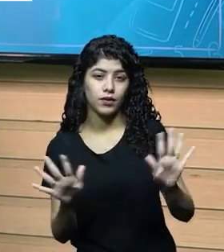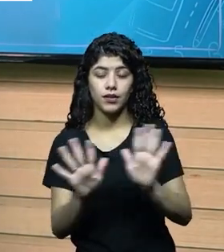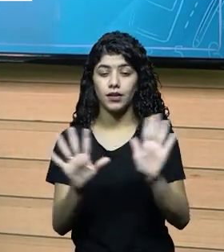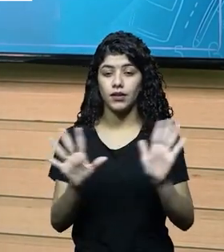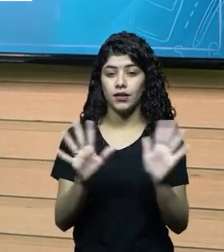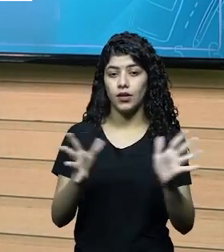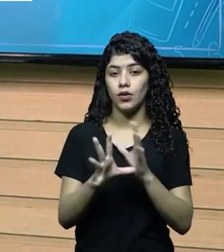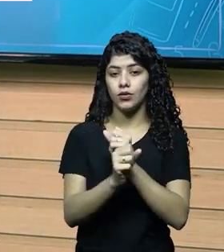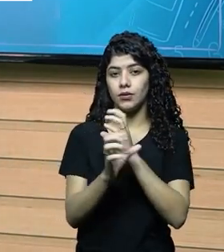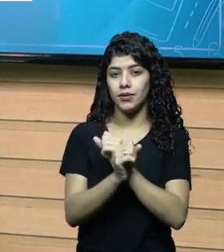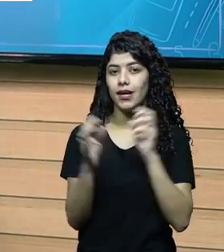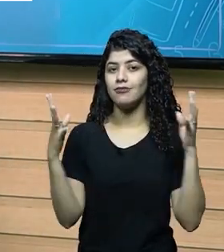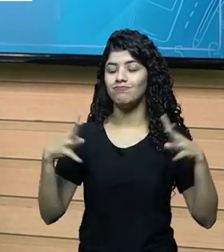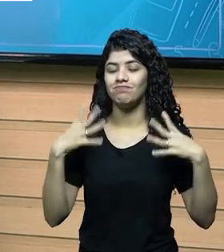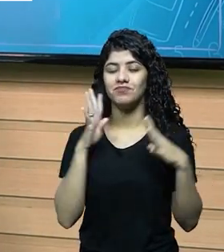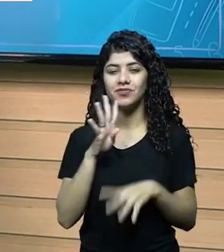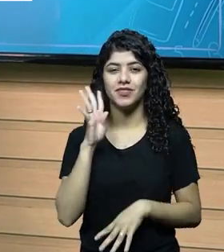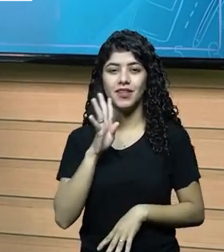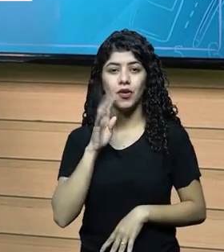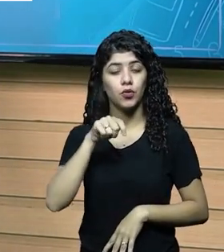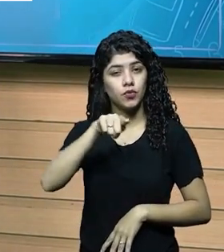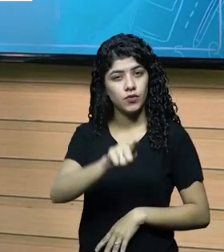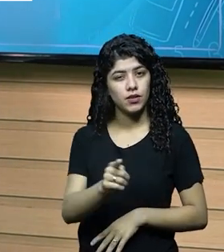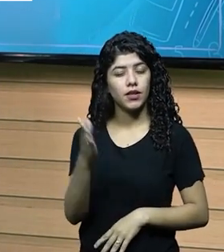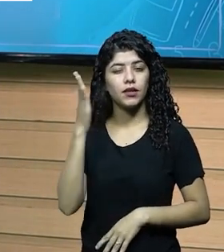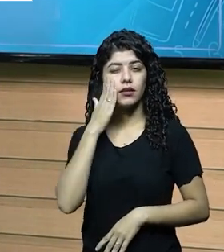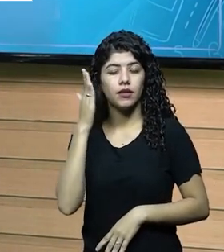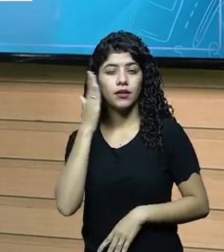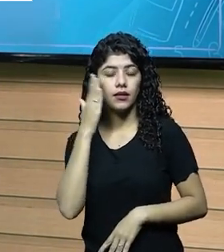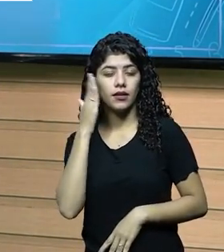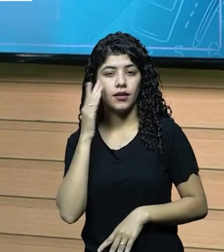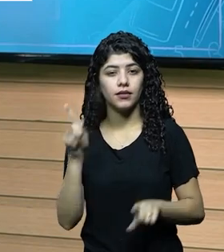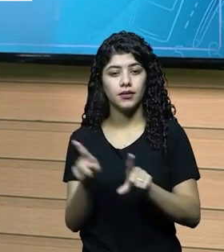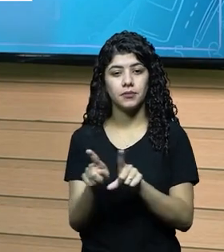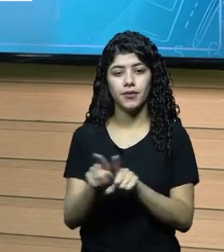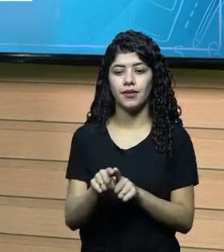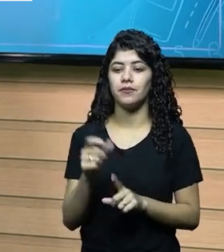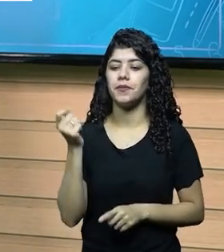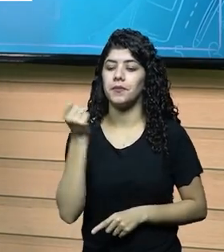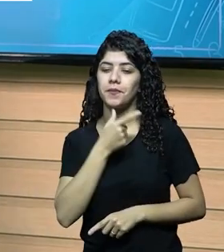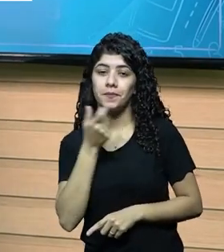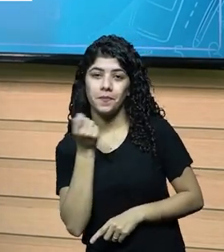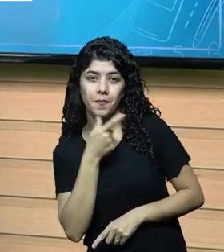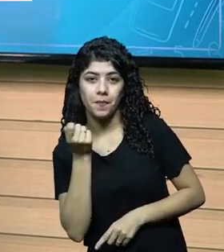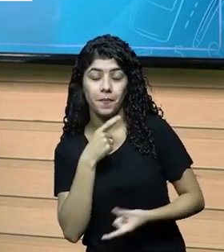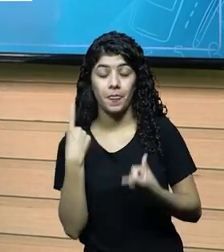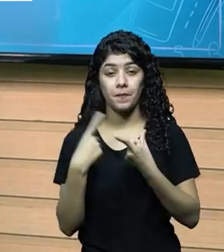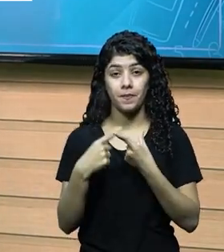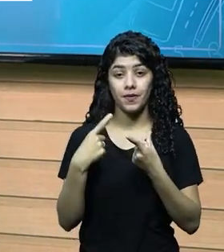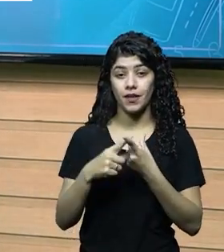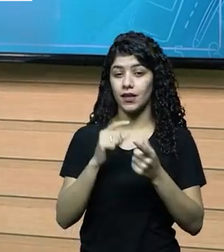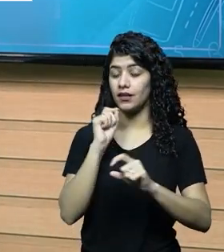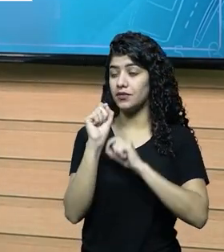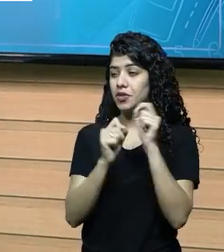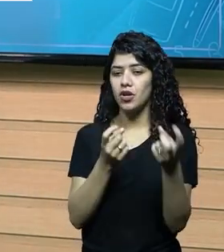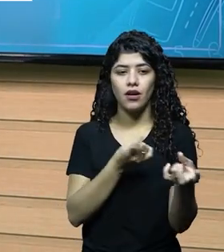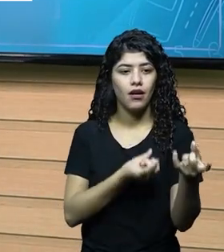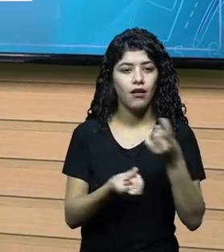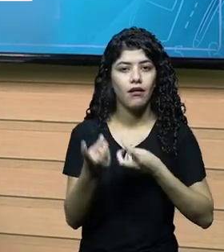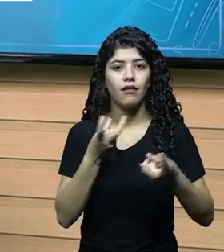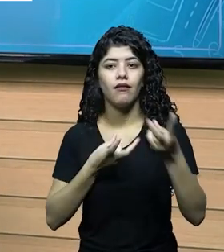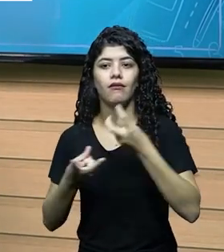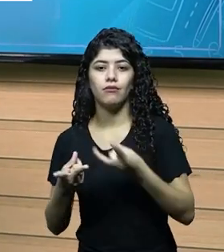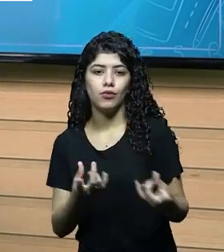contabilidade é complicada, na verdade contabilidade é muito legal, quando você começa a entender ela, você acaba achando até engraçado, porque o patrimônio,